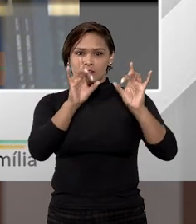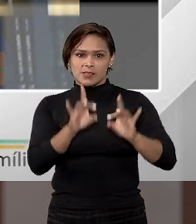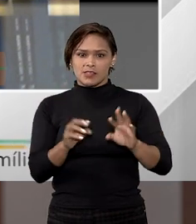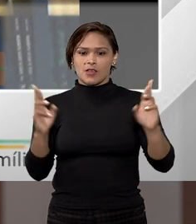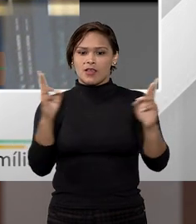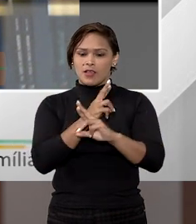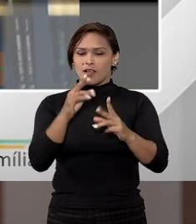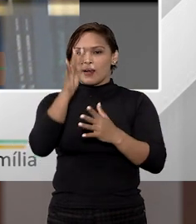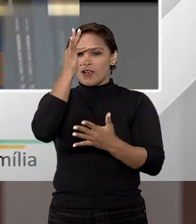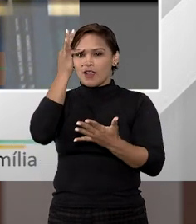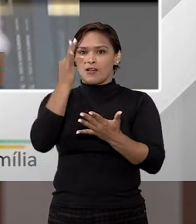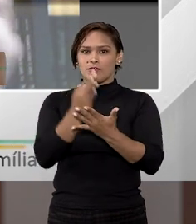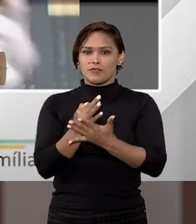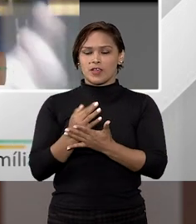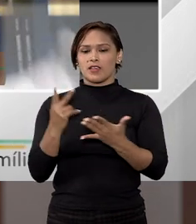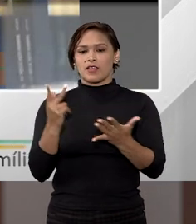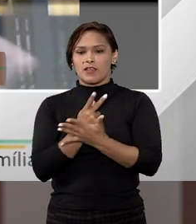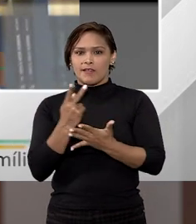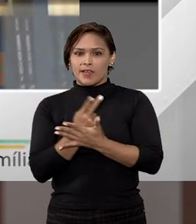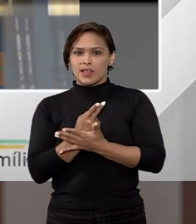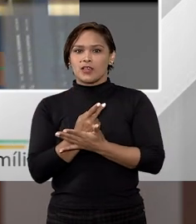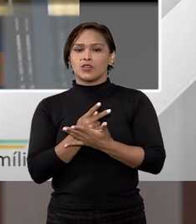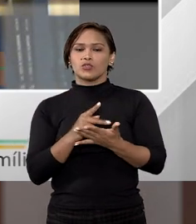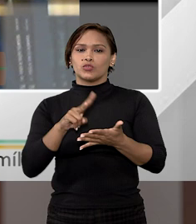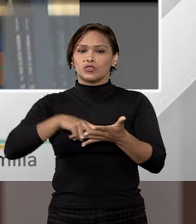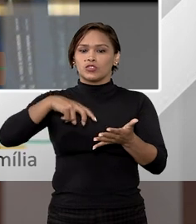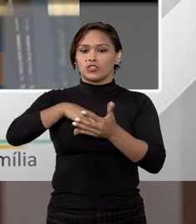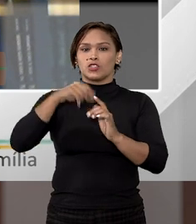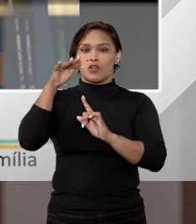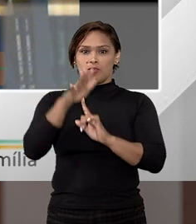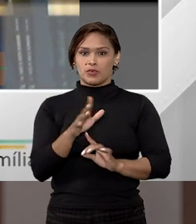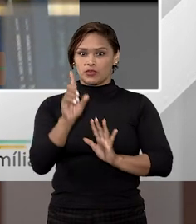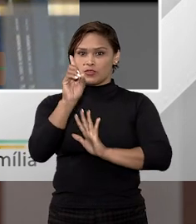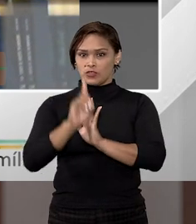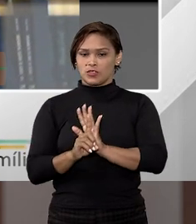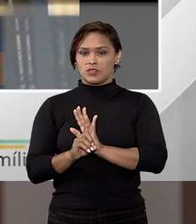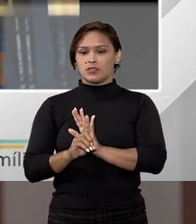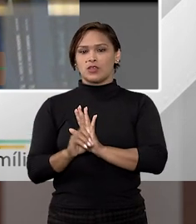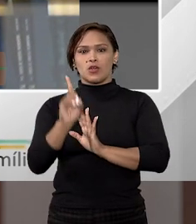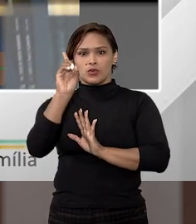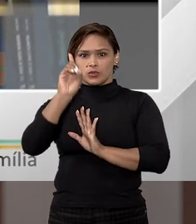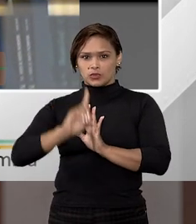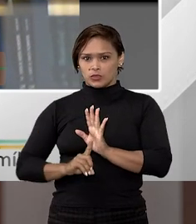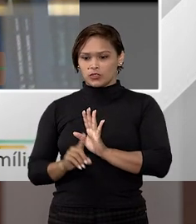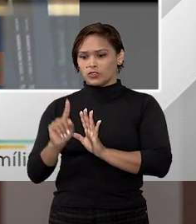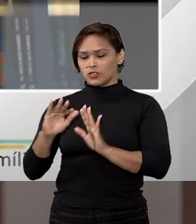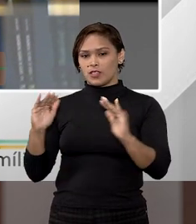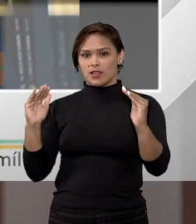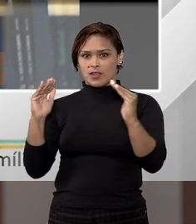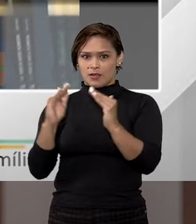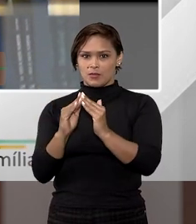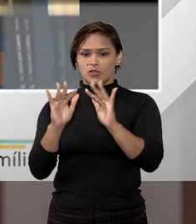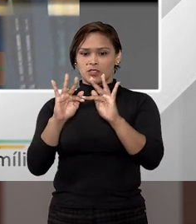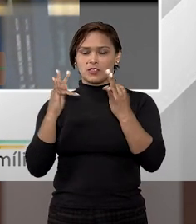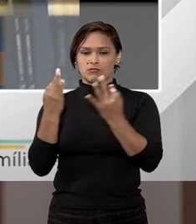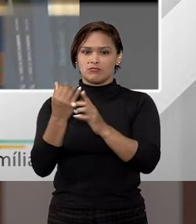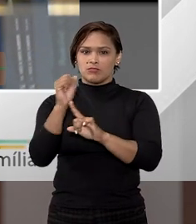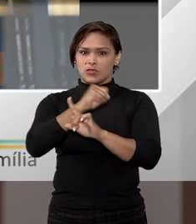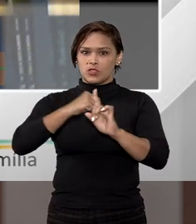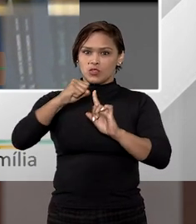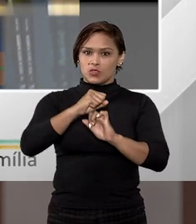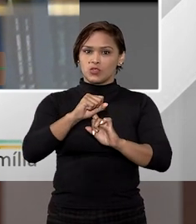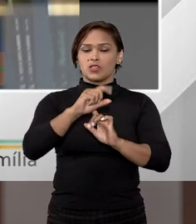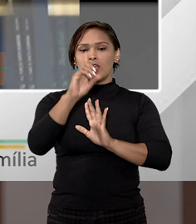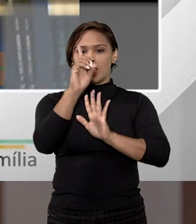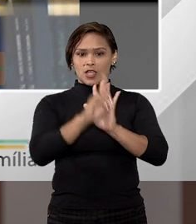relacionadas à má-fé, à fraude de execução e ao abuso de direito, o direito à moradia é um direito social e,